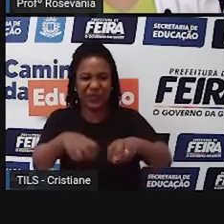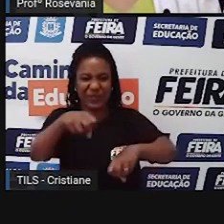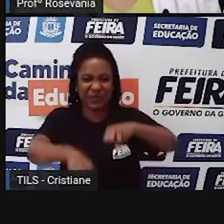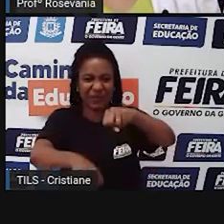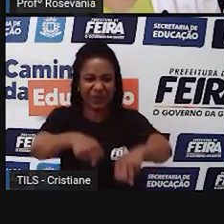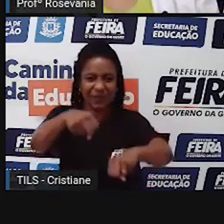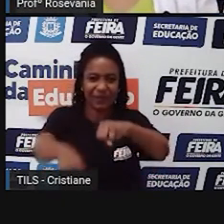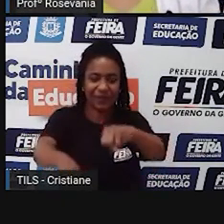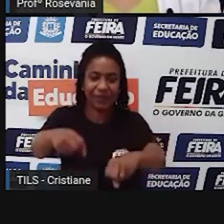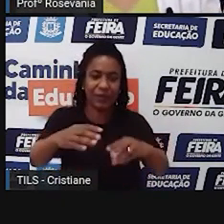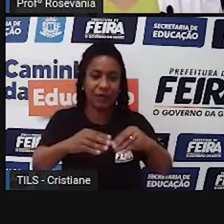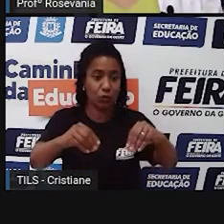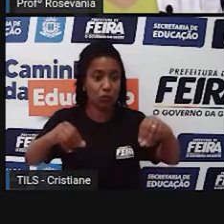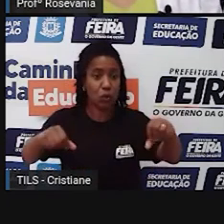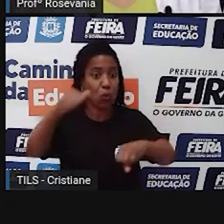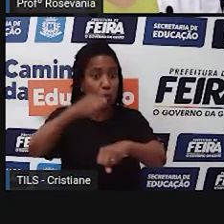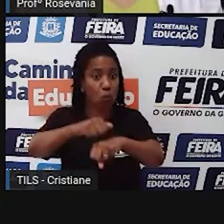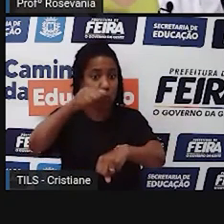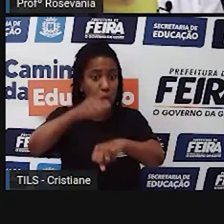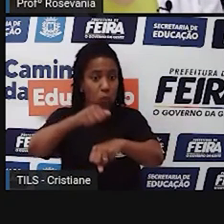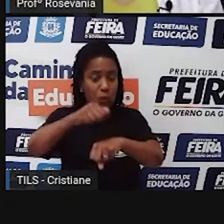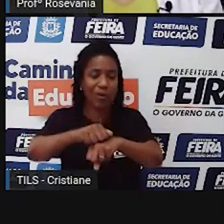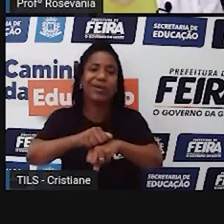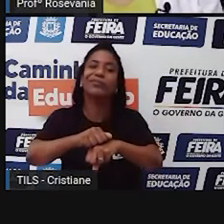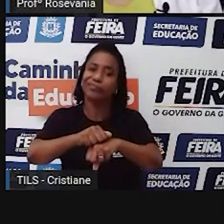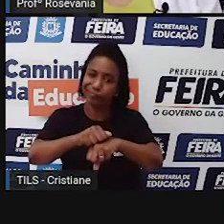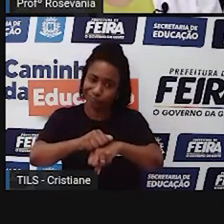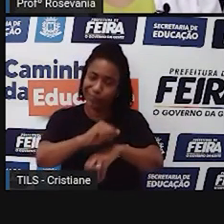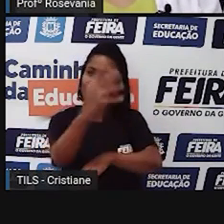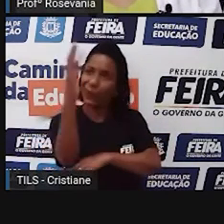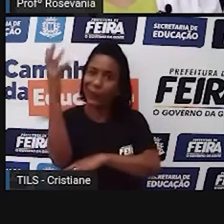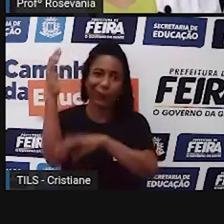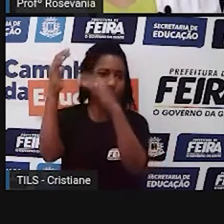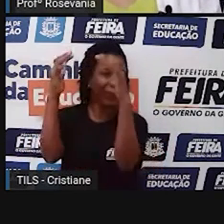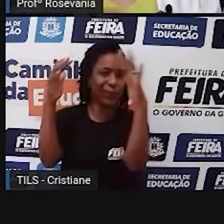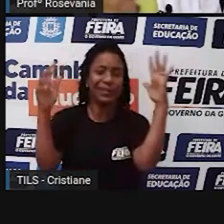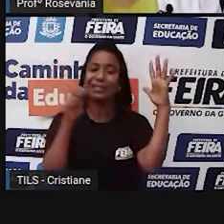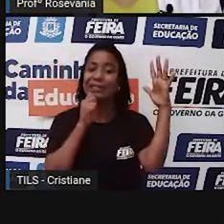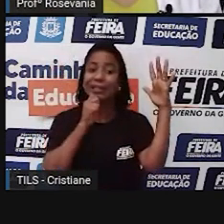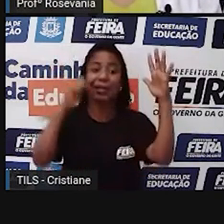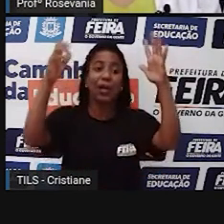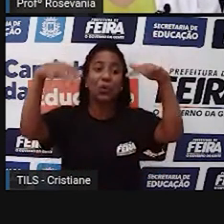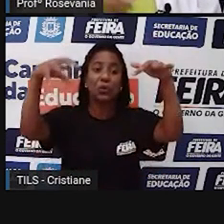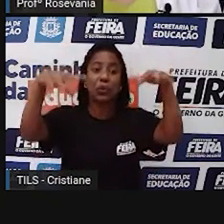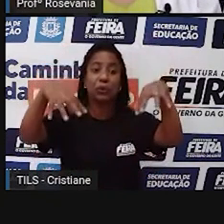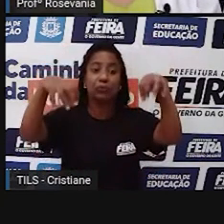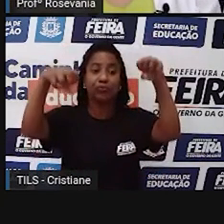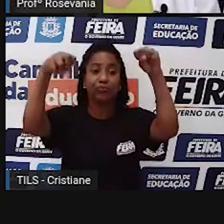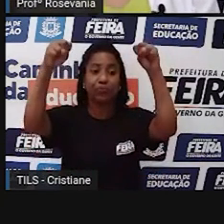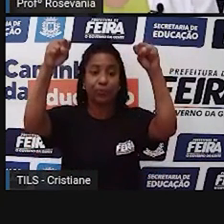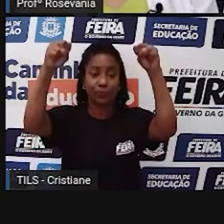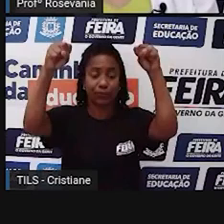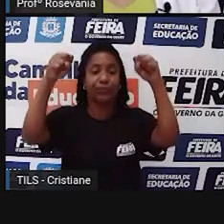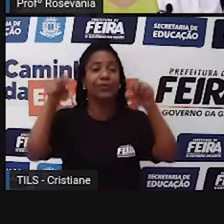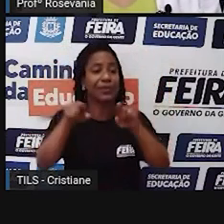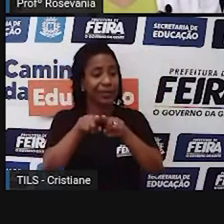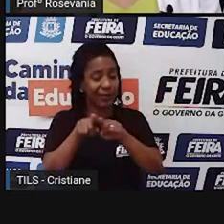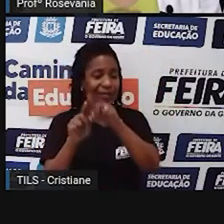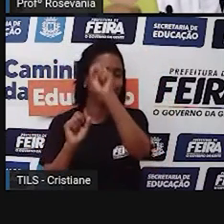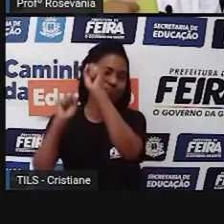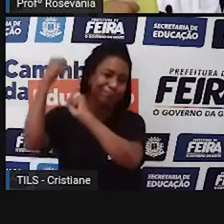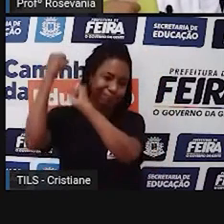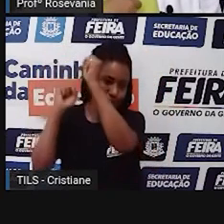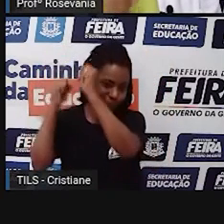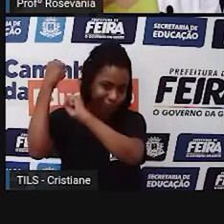na quantidade de chuva, e aí, com o advento da industrialização, começamos a jogar uma série de poluentes, né,